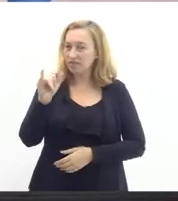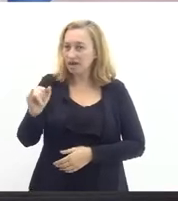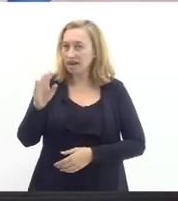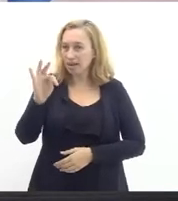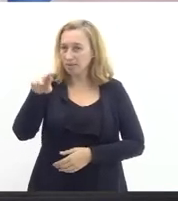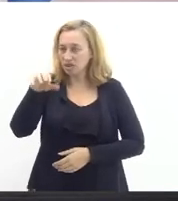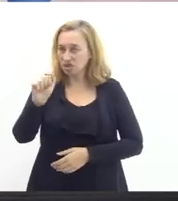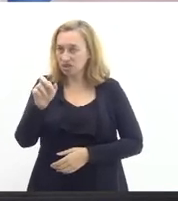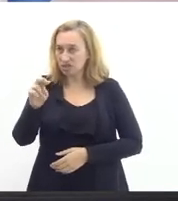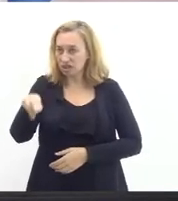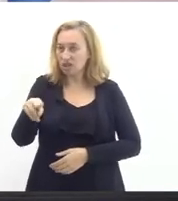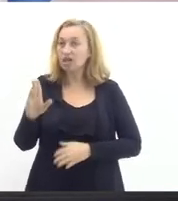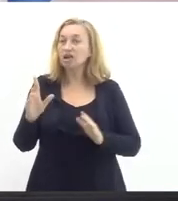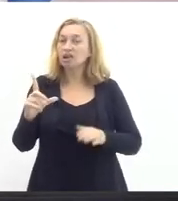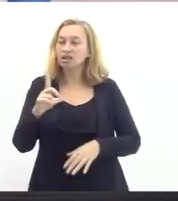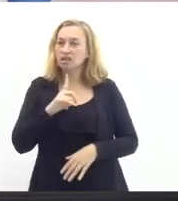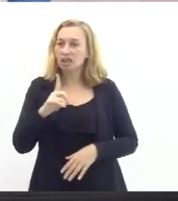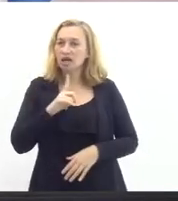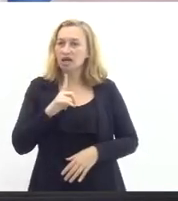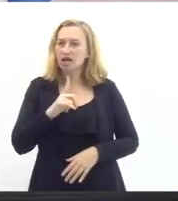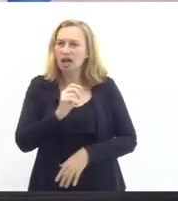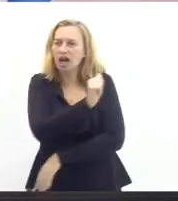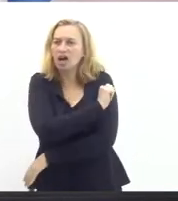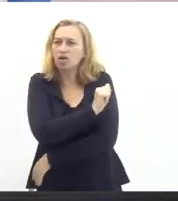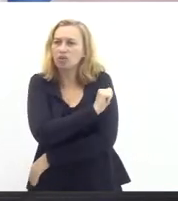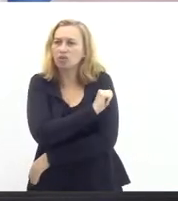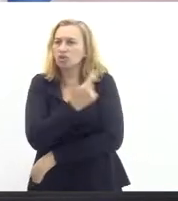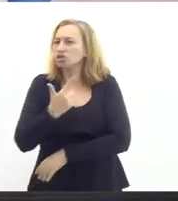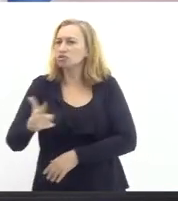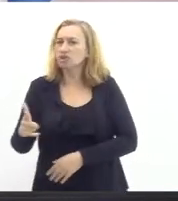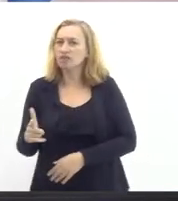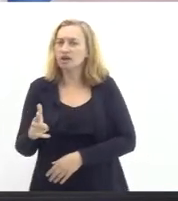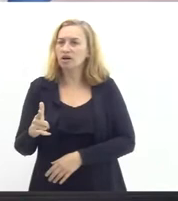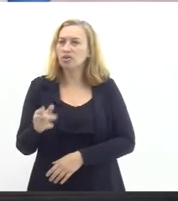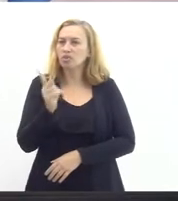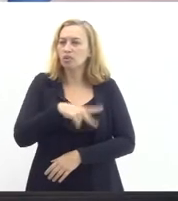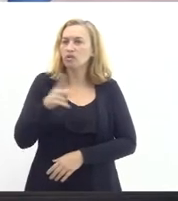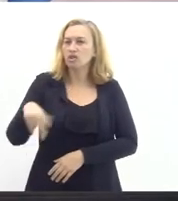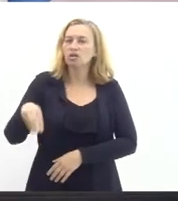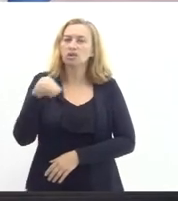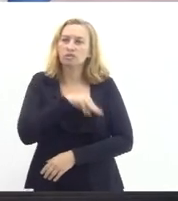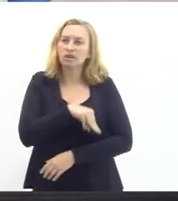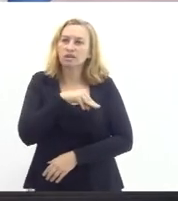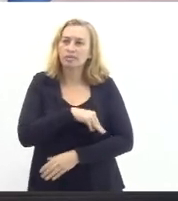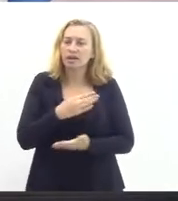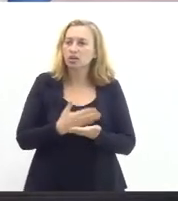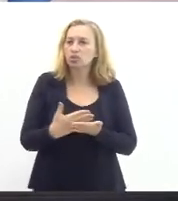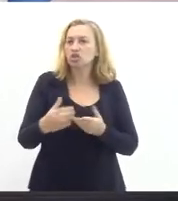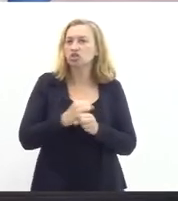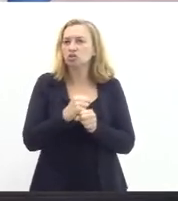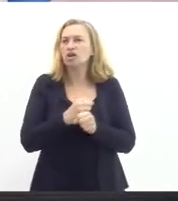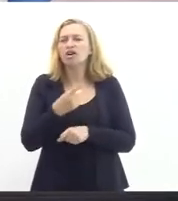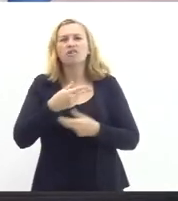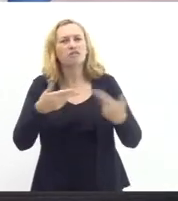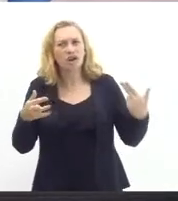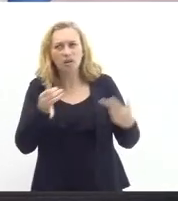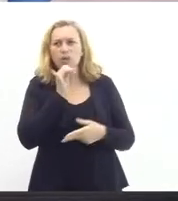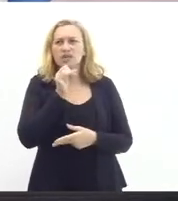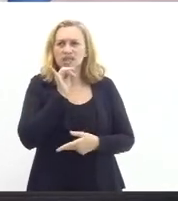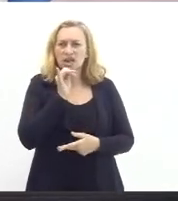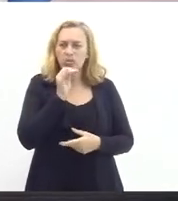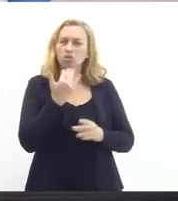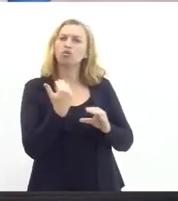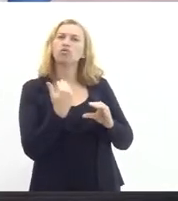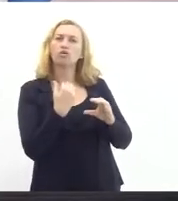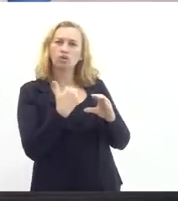turmas que até hoje não tiveram uma aula de matemática nesse ano letivo a gente tem vários exemplos que eu vou passar para a SEDUC desses